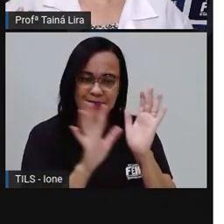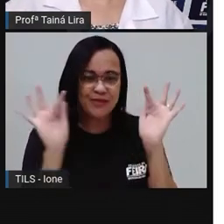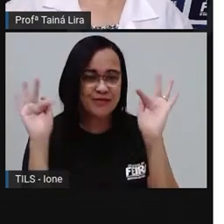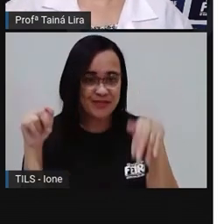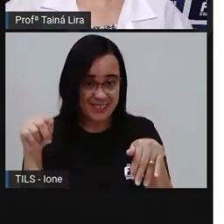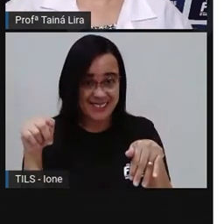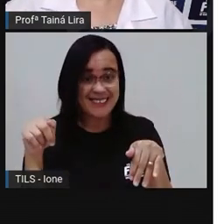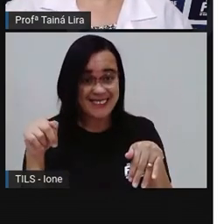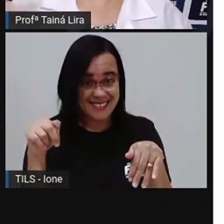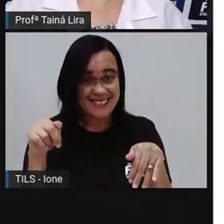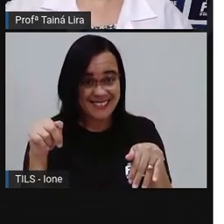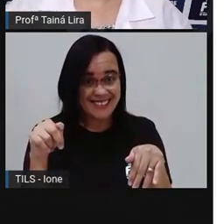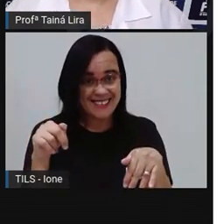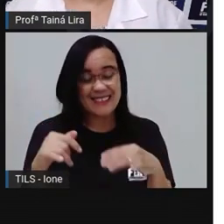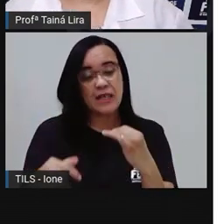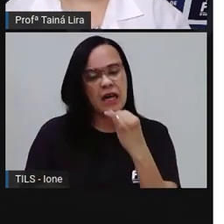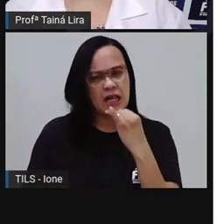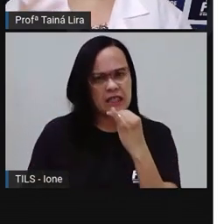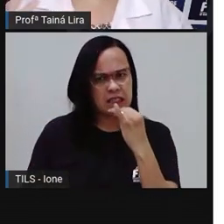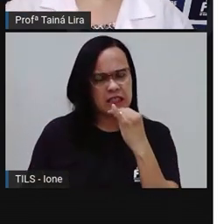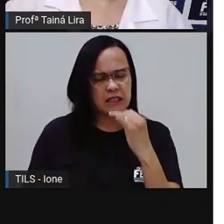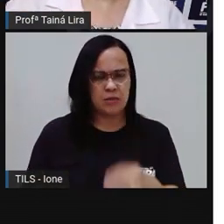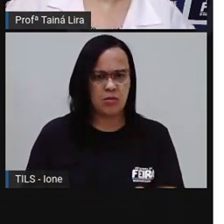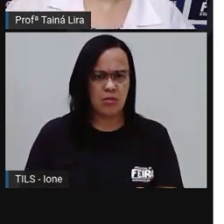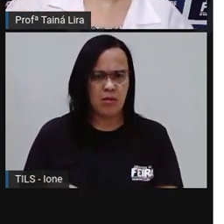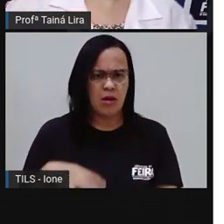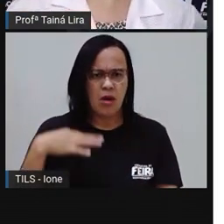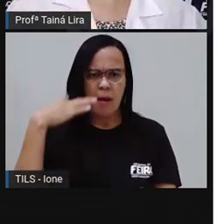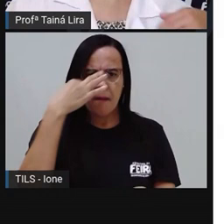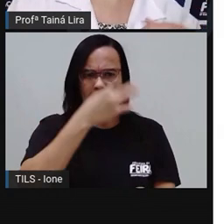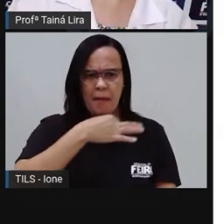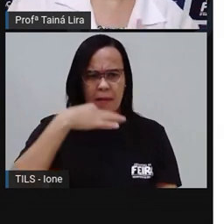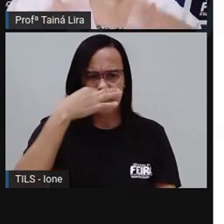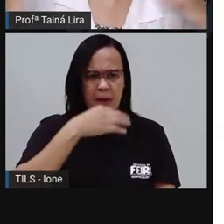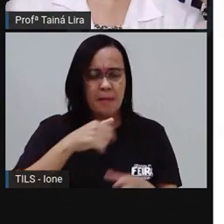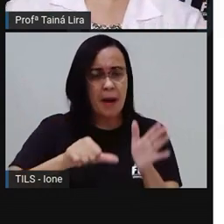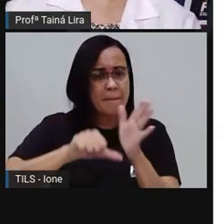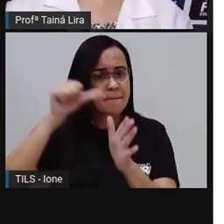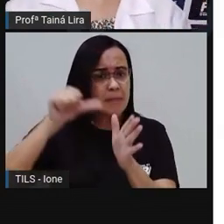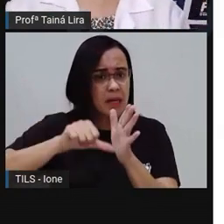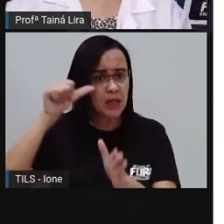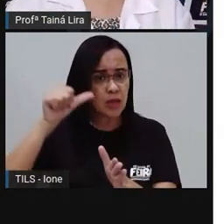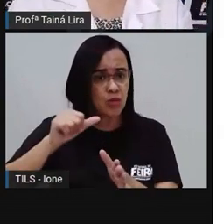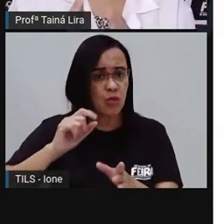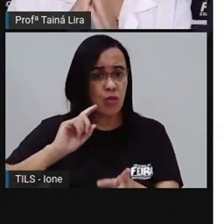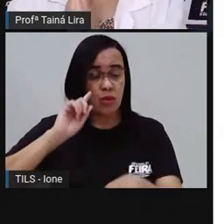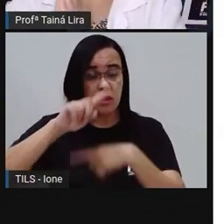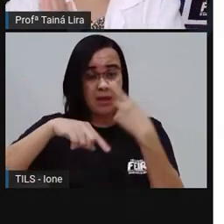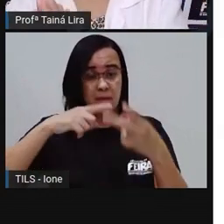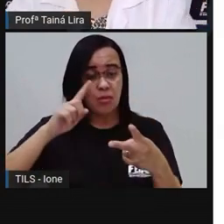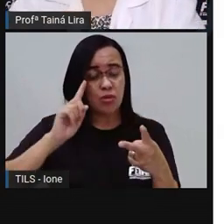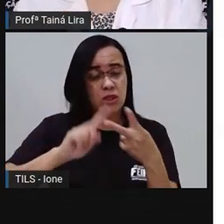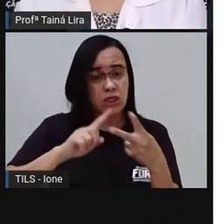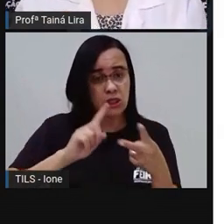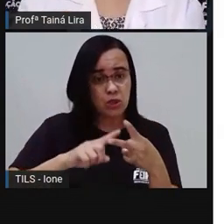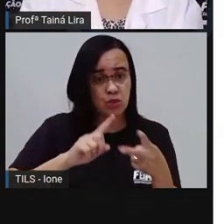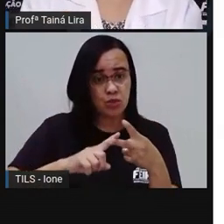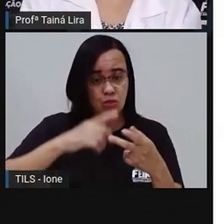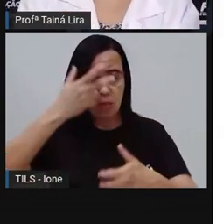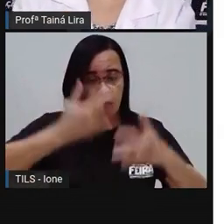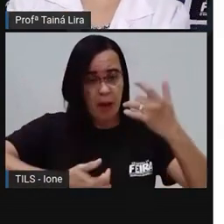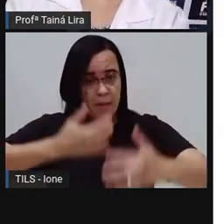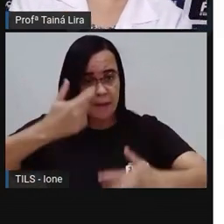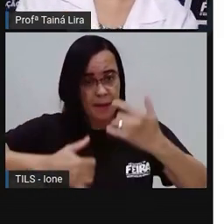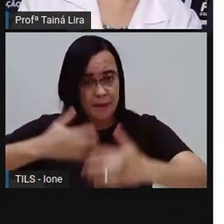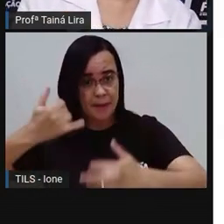eu vou falar, né? Durante o vídeo E qual vai ser a fala final Ou seja Como é que eu vou encerrar? Então eu preciso pensar Não é?